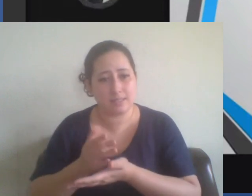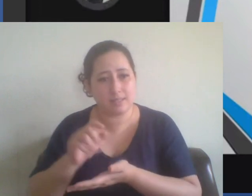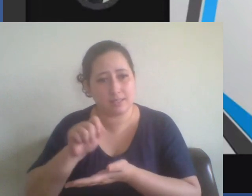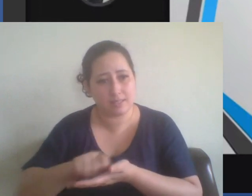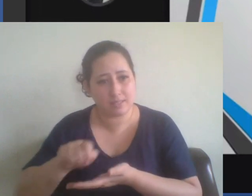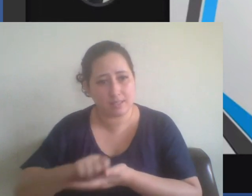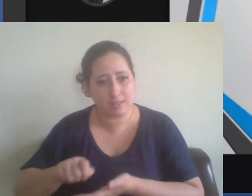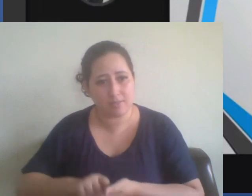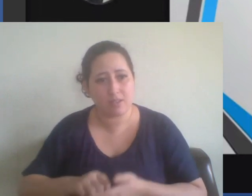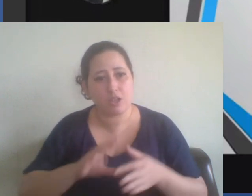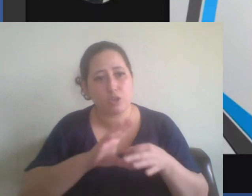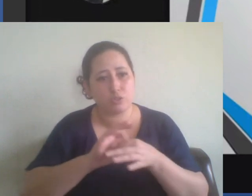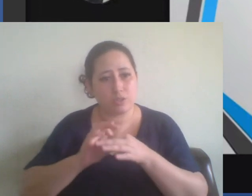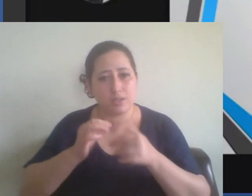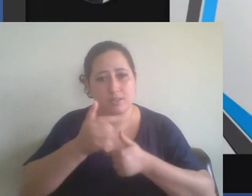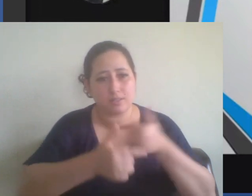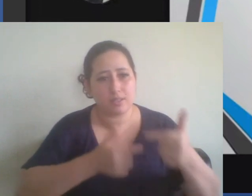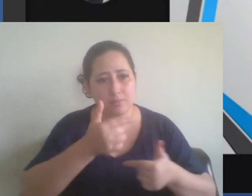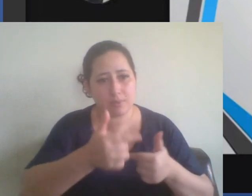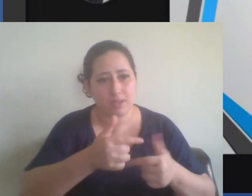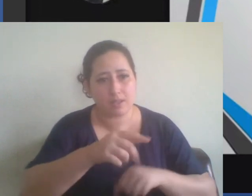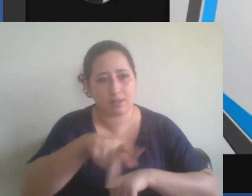classe trabalhadora na Inglaterra.